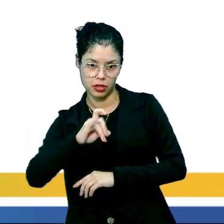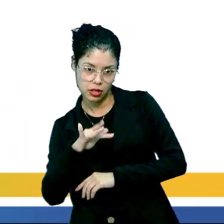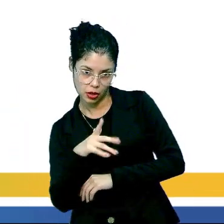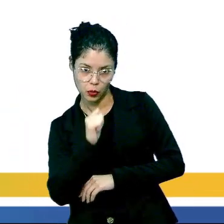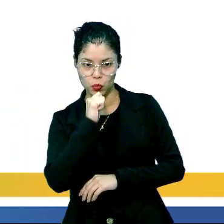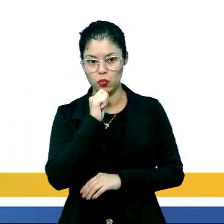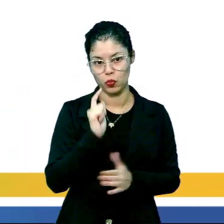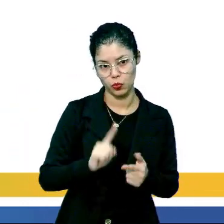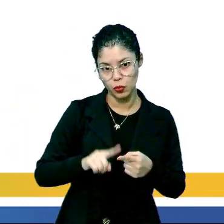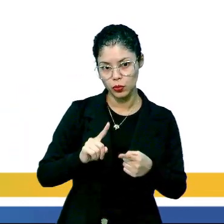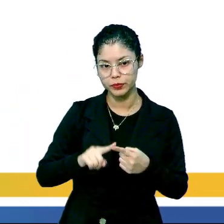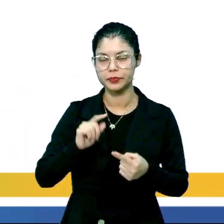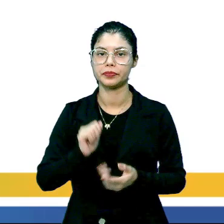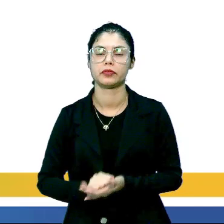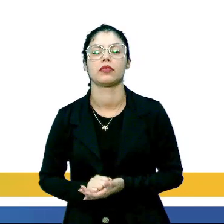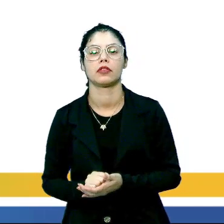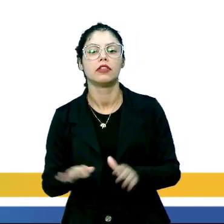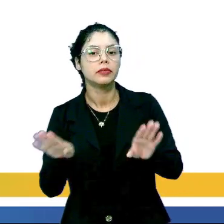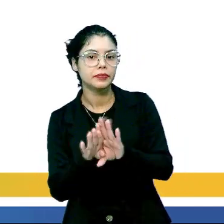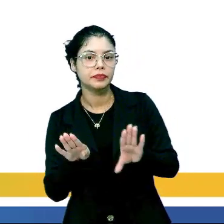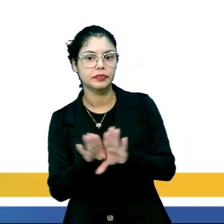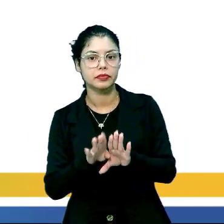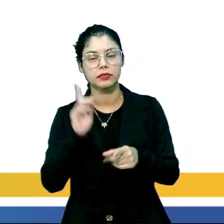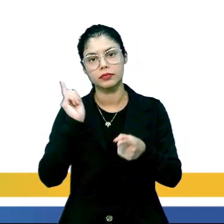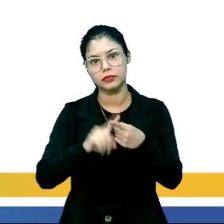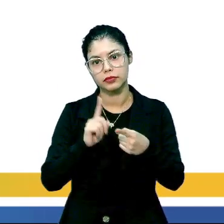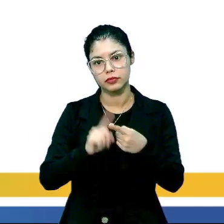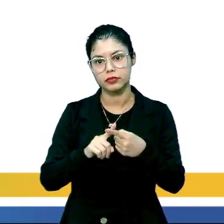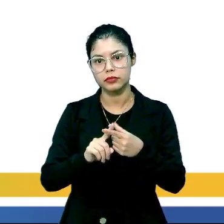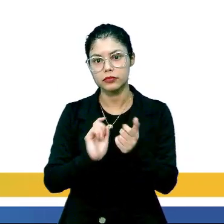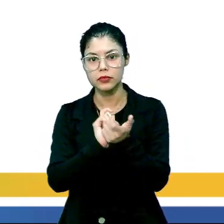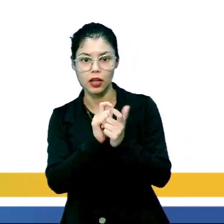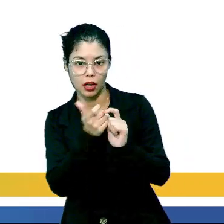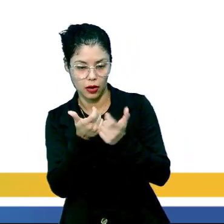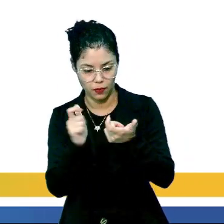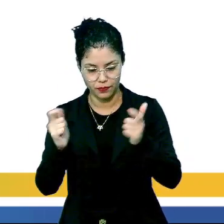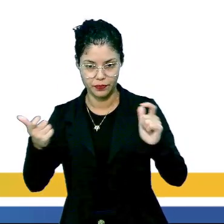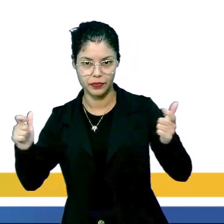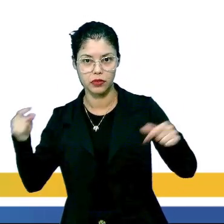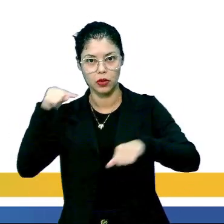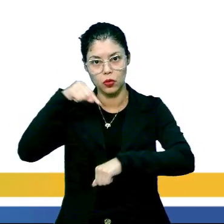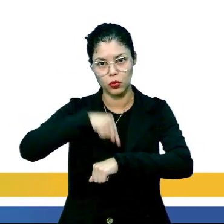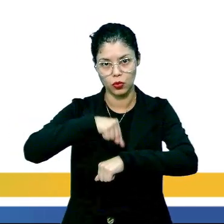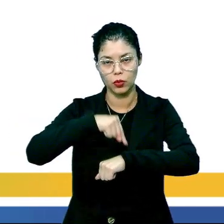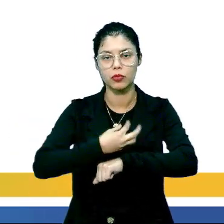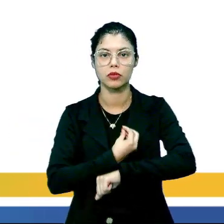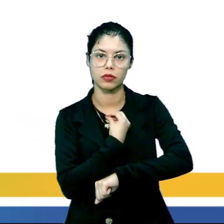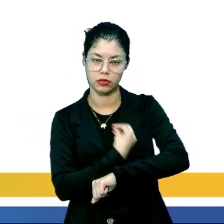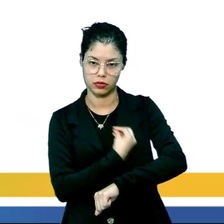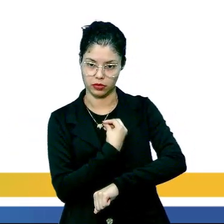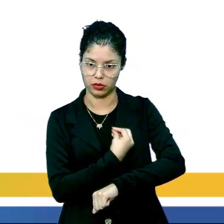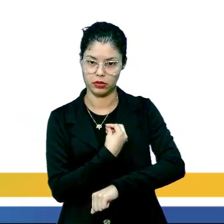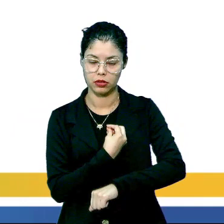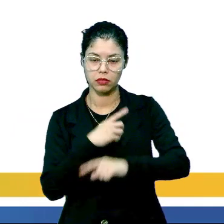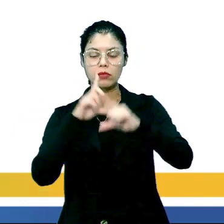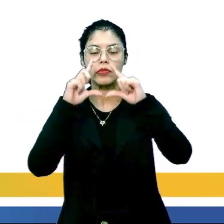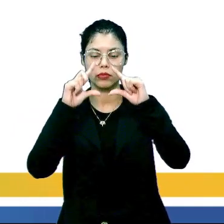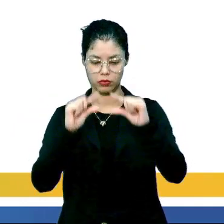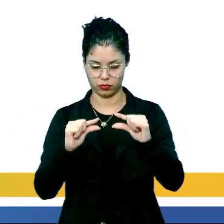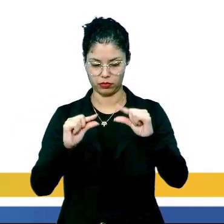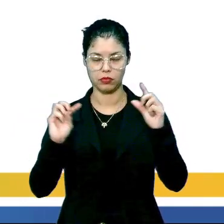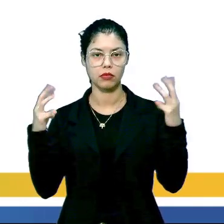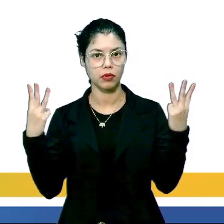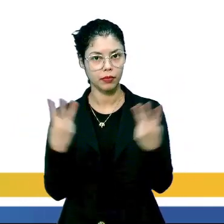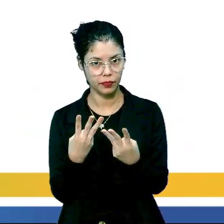que sempre ser uma exponencial? Porque à medida em que eu aumento o tempo de vida, há uma diminuição na